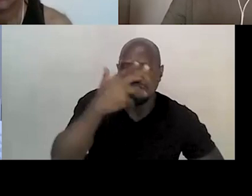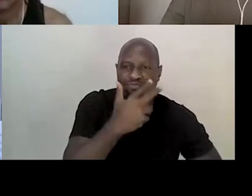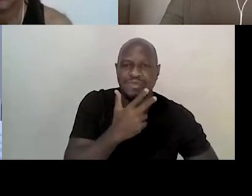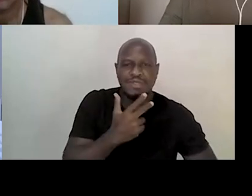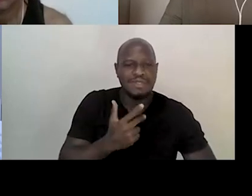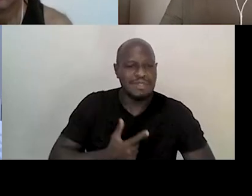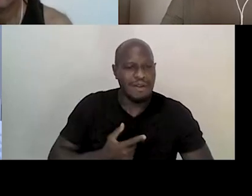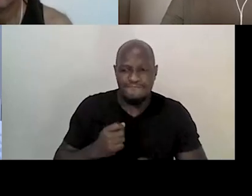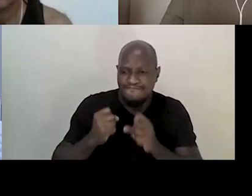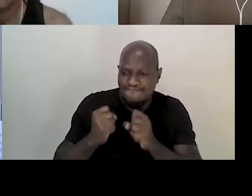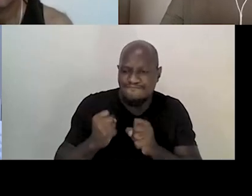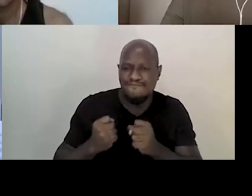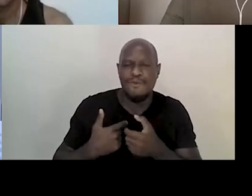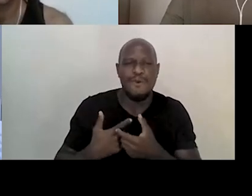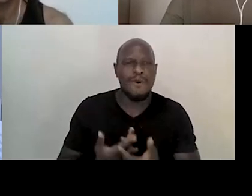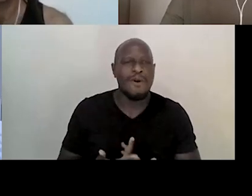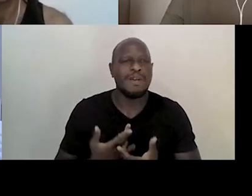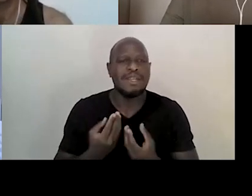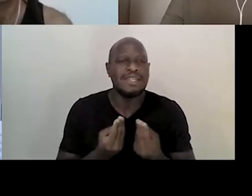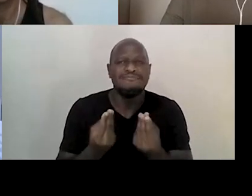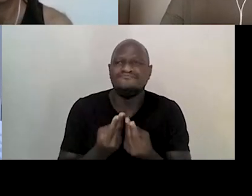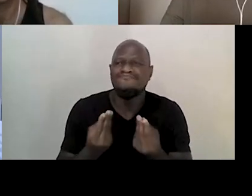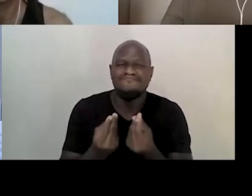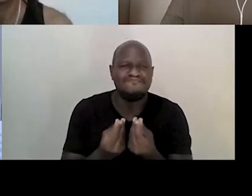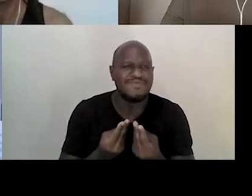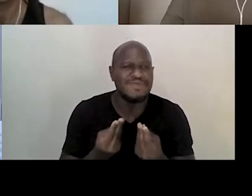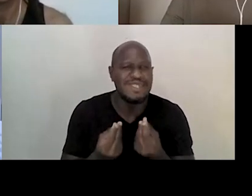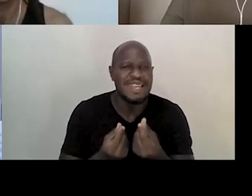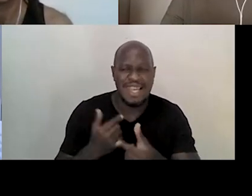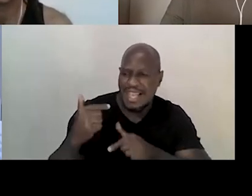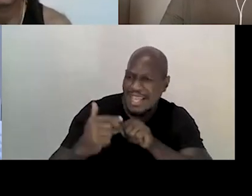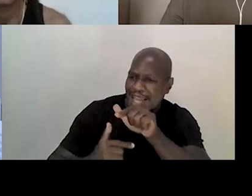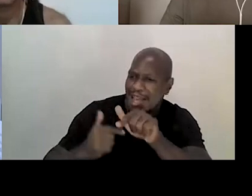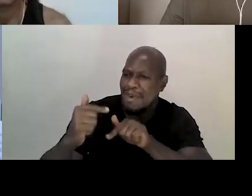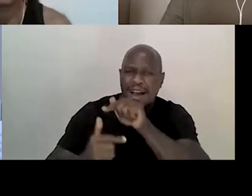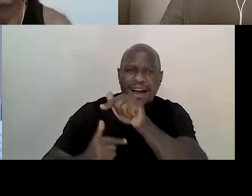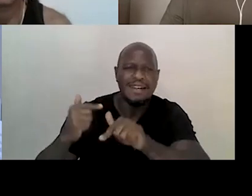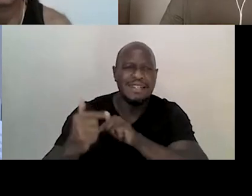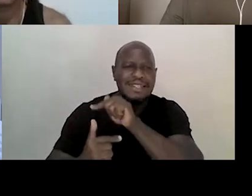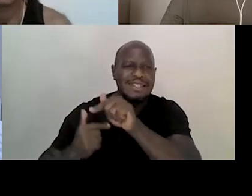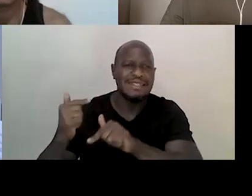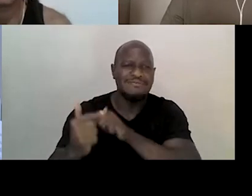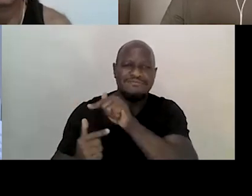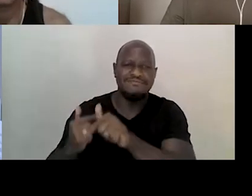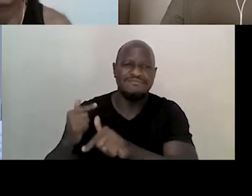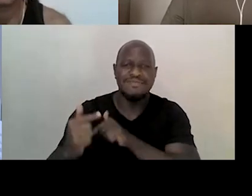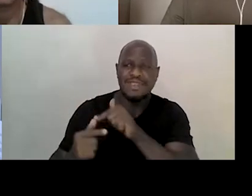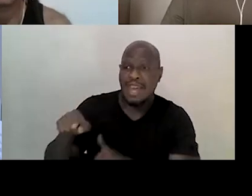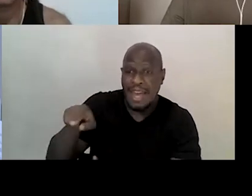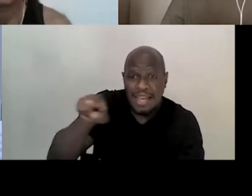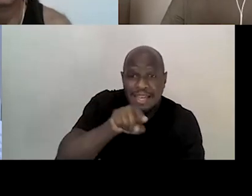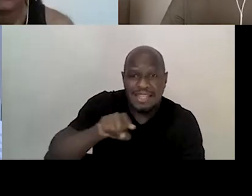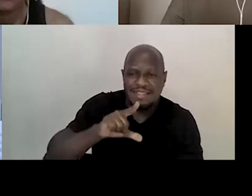potência nesses trabalhos, que eles têm a